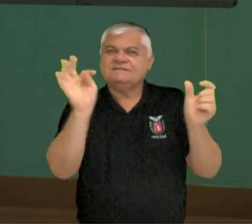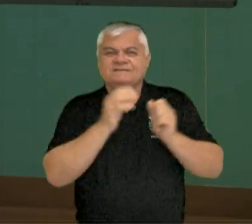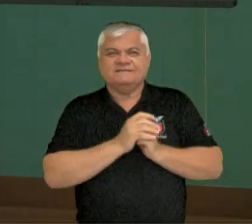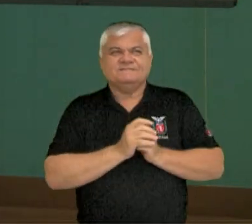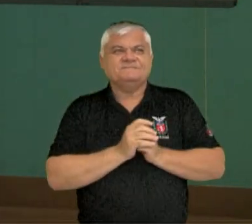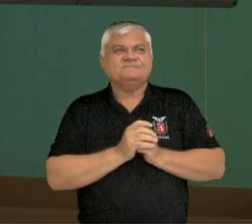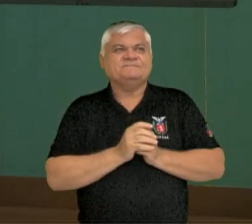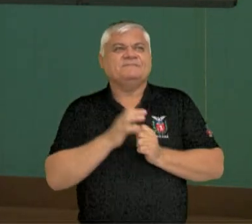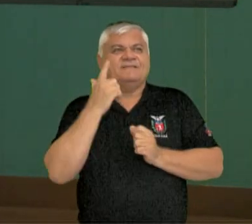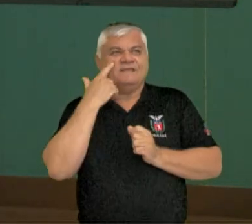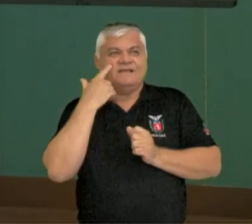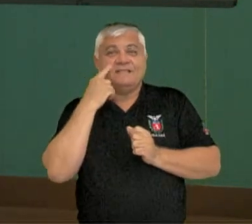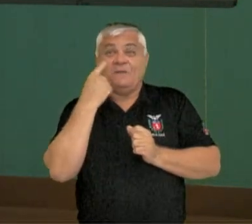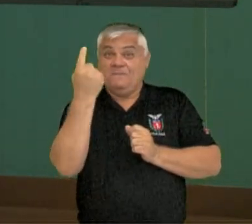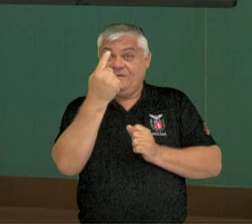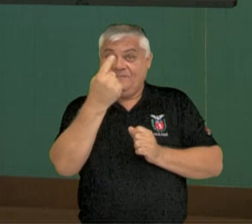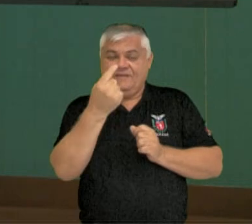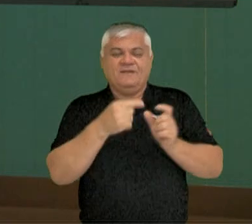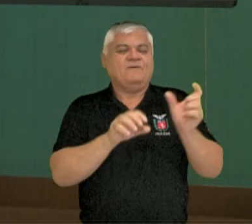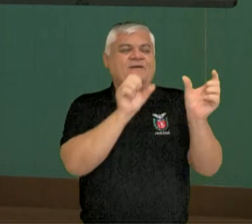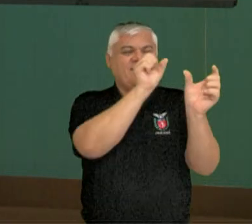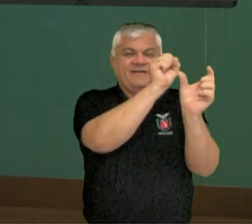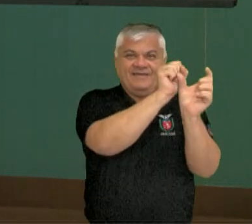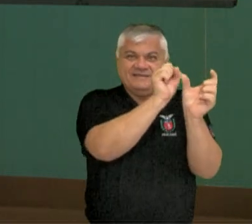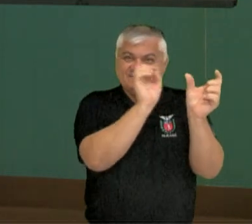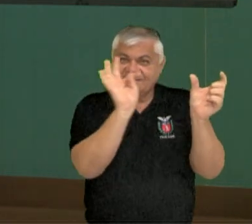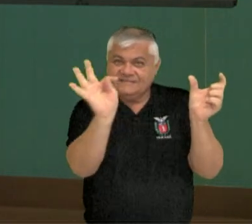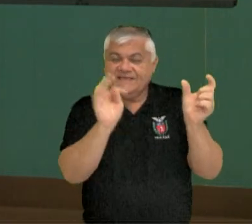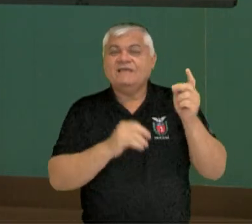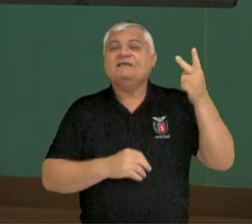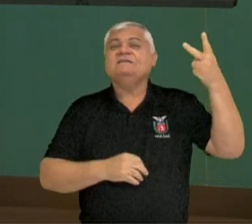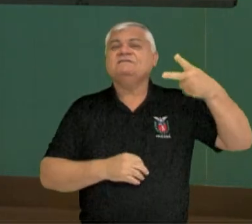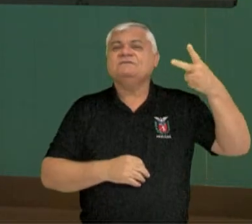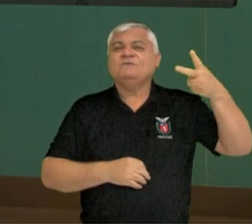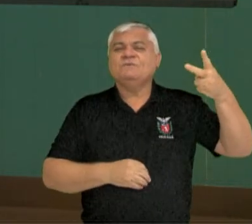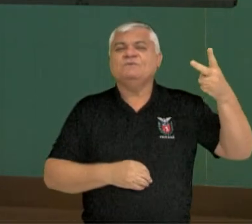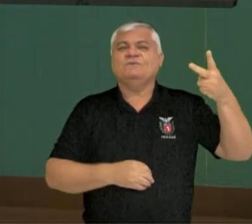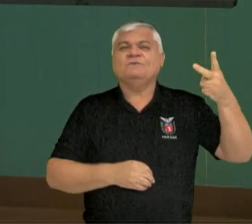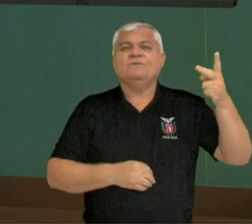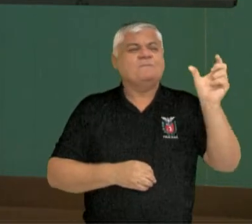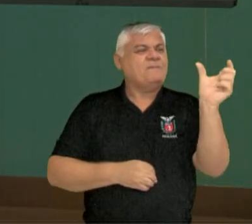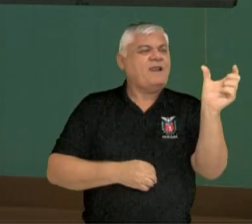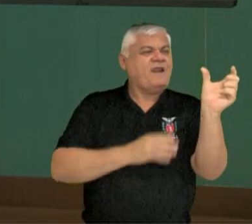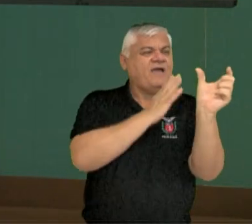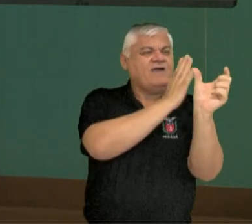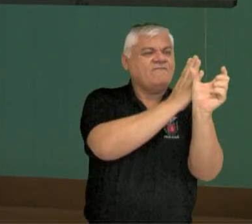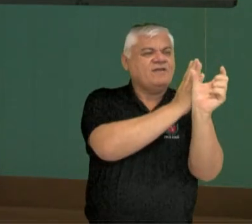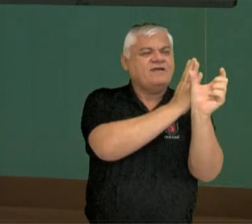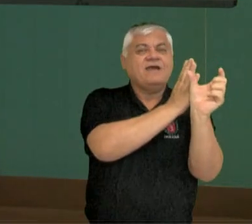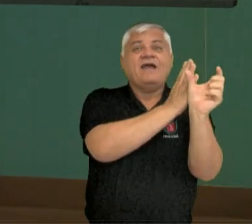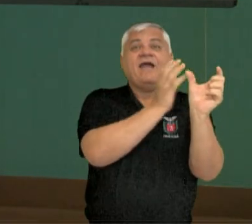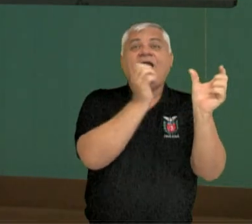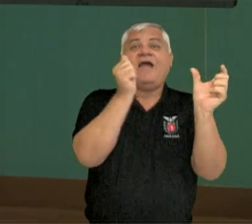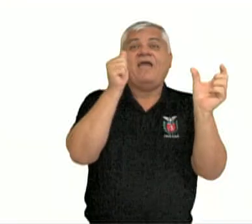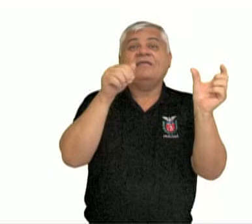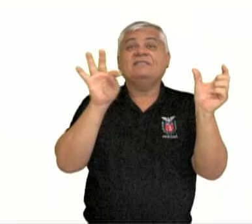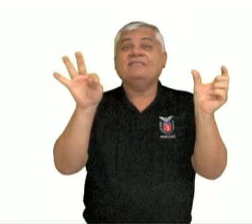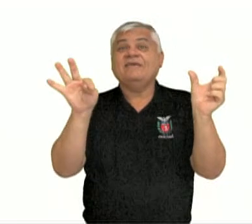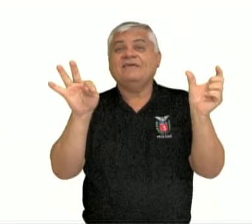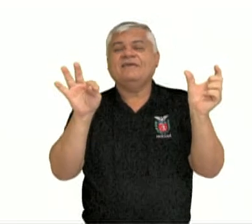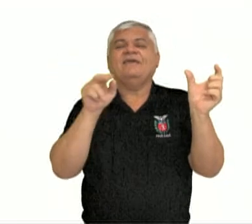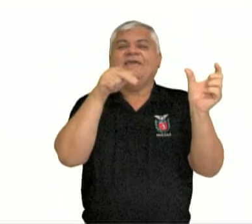Então, no primeiro, eu vou colocar ST. O segundo é o 2 e o N-D